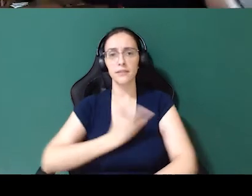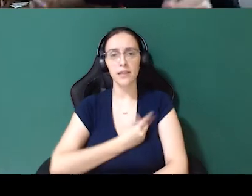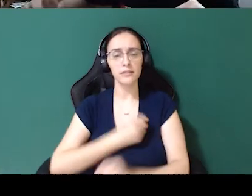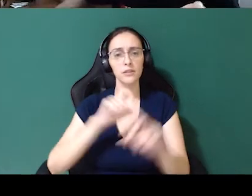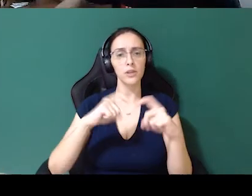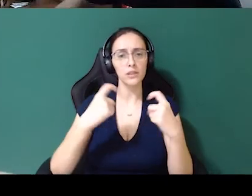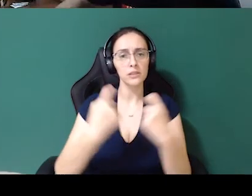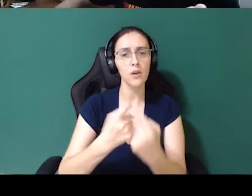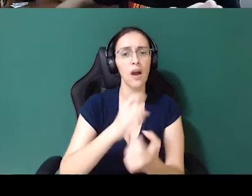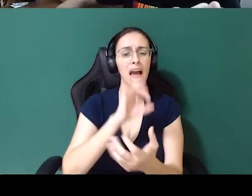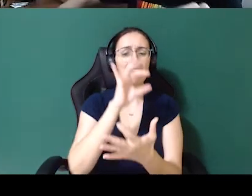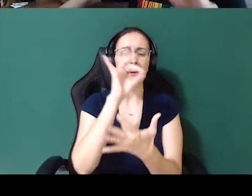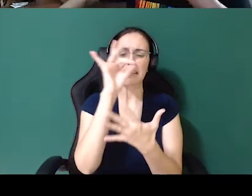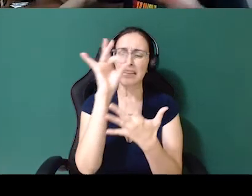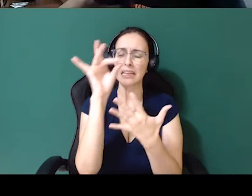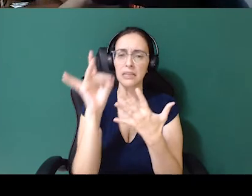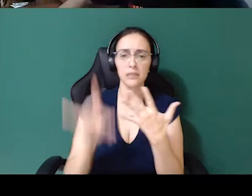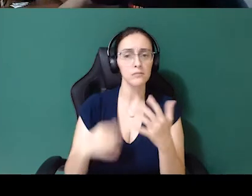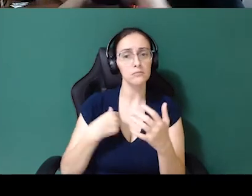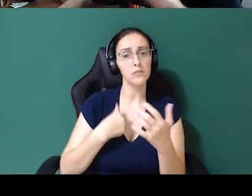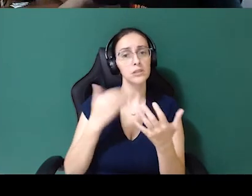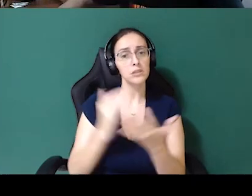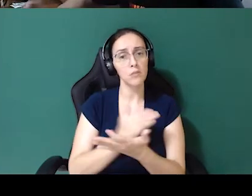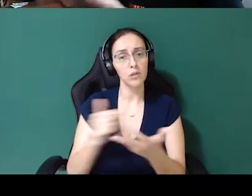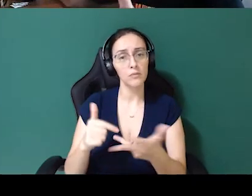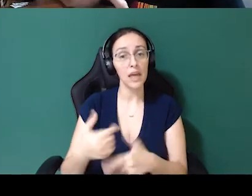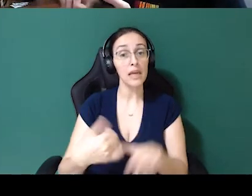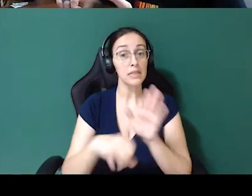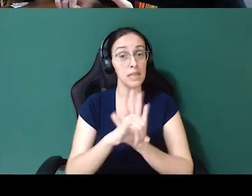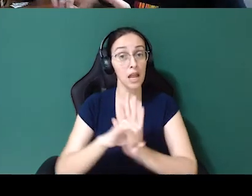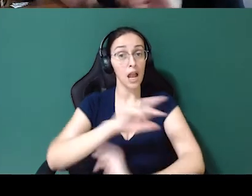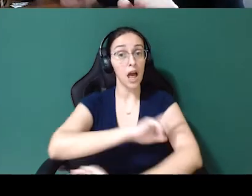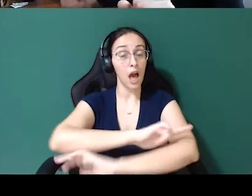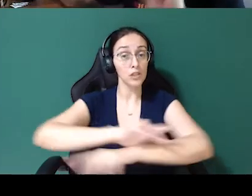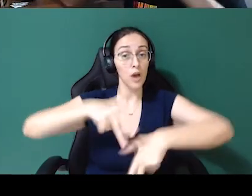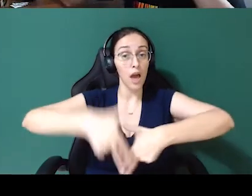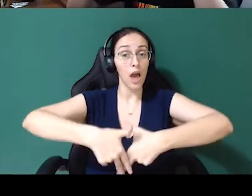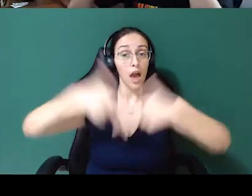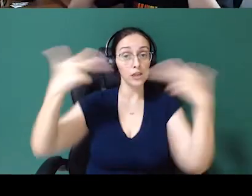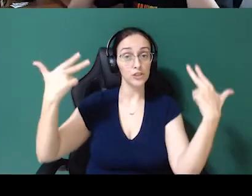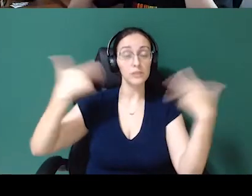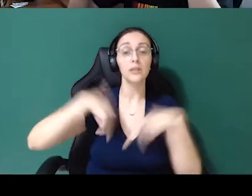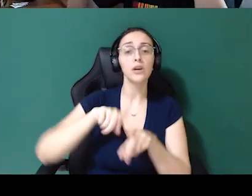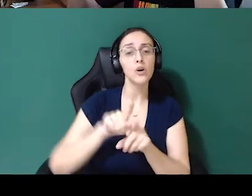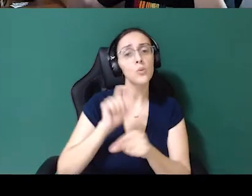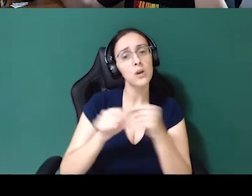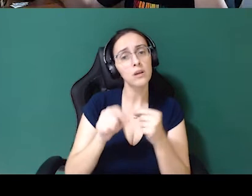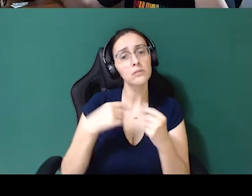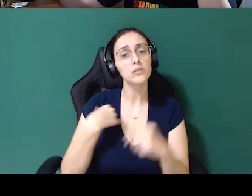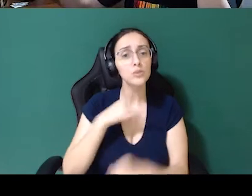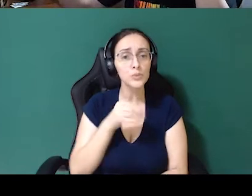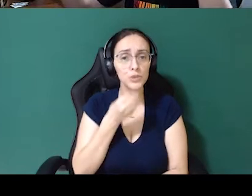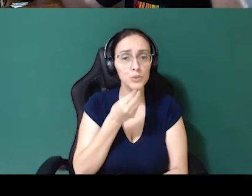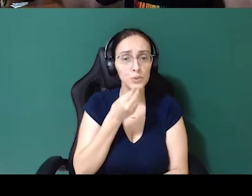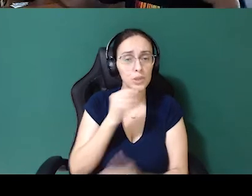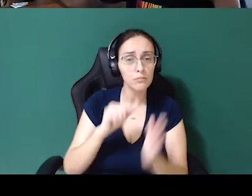o que é cada uma das orientações sexuais, a gente separou identidade de raça e identidade étnica. Por quê? A gente queria que as pessoas tivessem a oportunidade